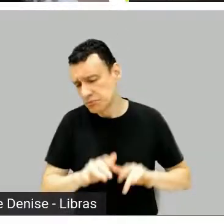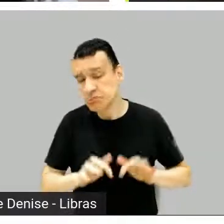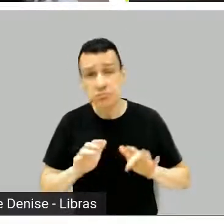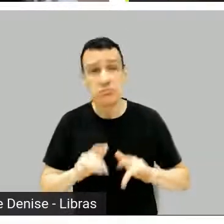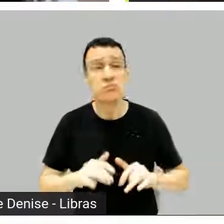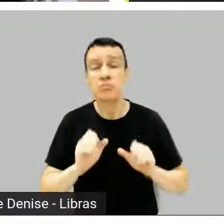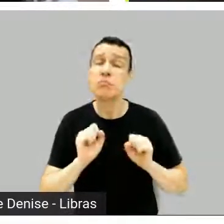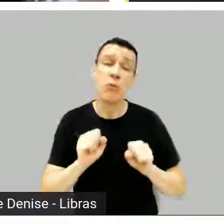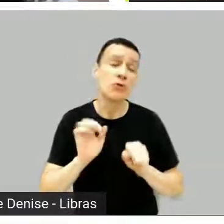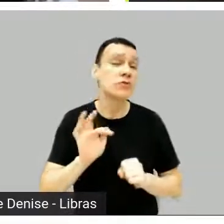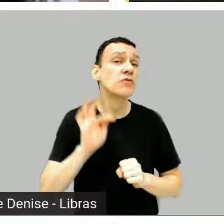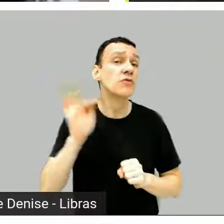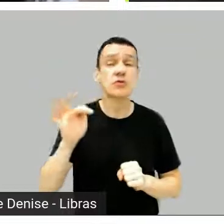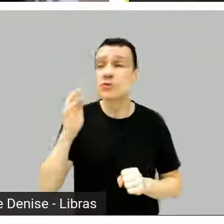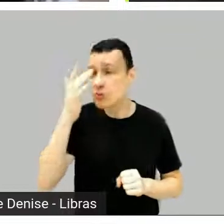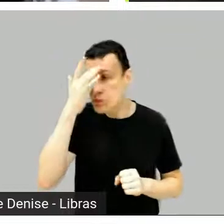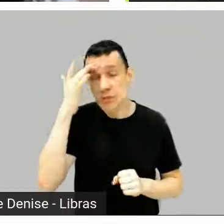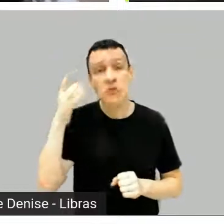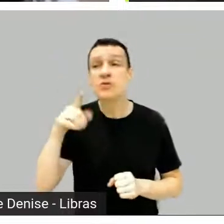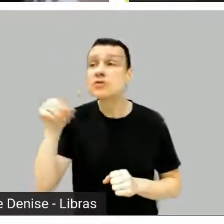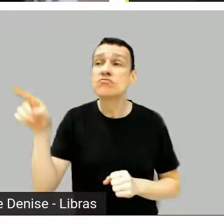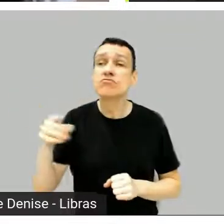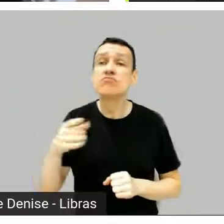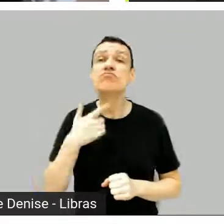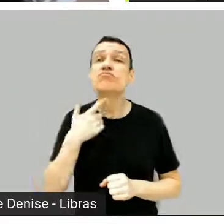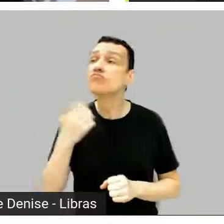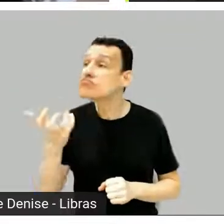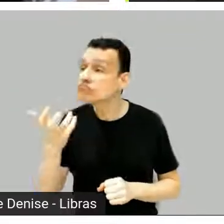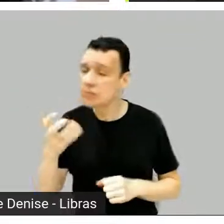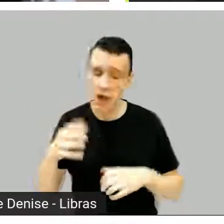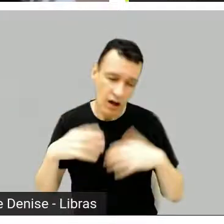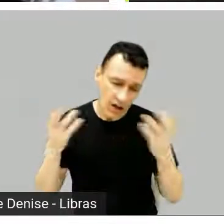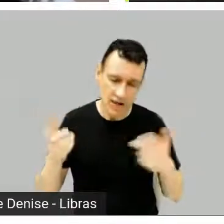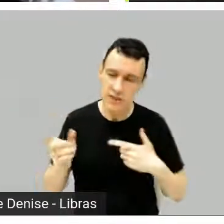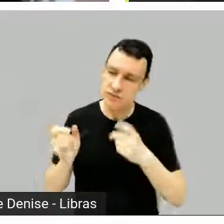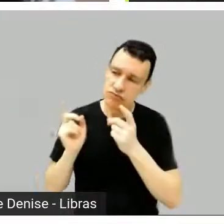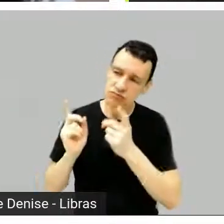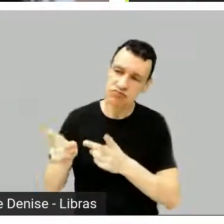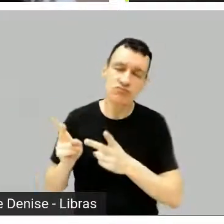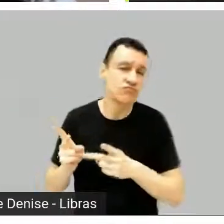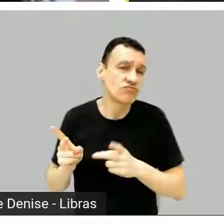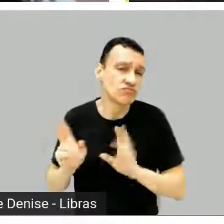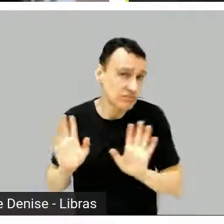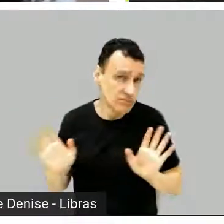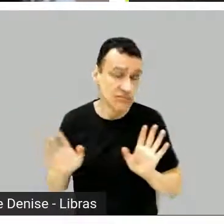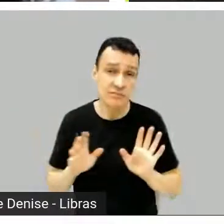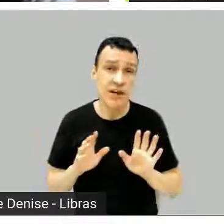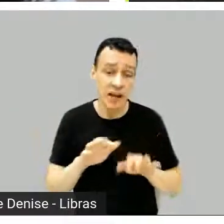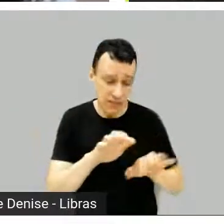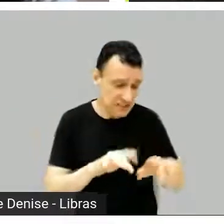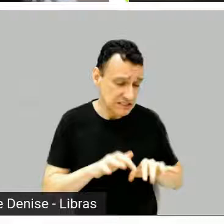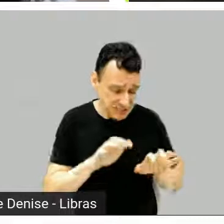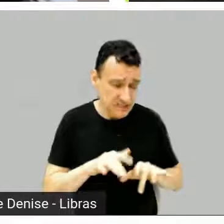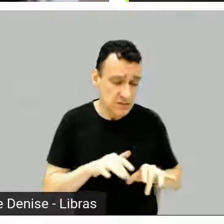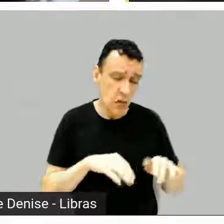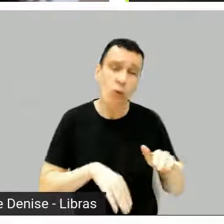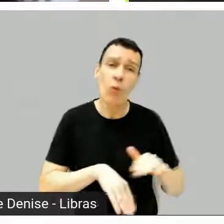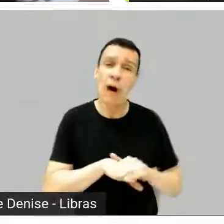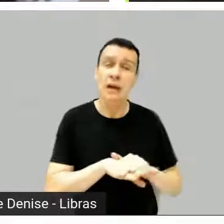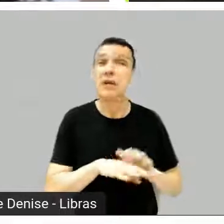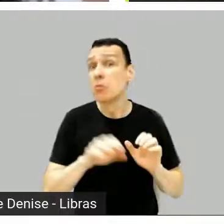Exato. É, uma hora vai, né? Se a gente não desiste, né? Se a gente acredita, é Uma ou não, às vezes não vai nunca, mas, enfim.